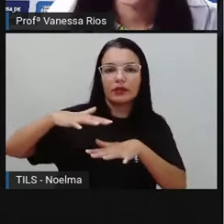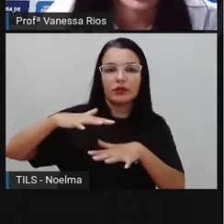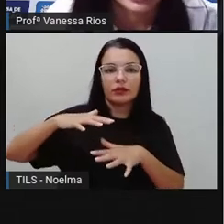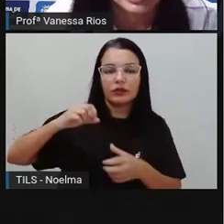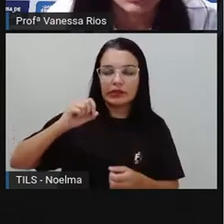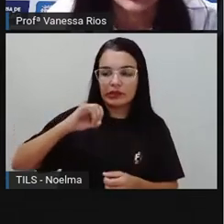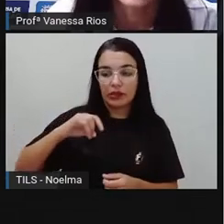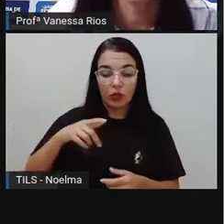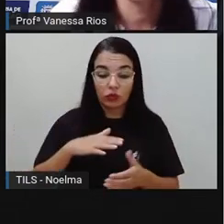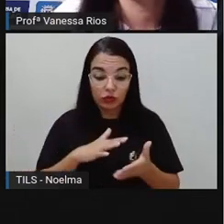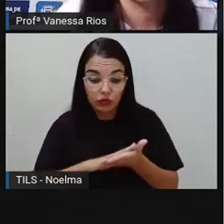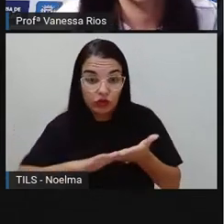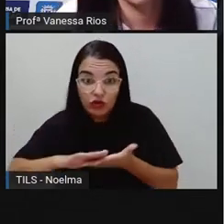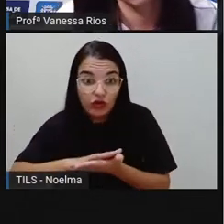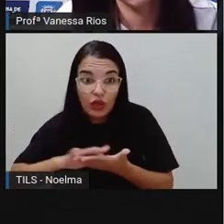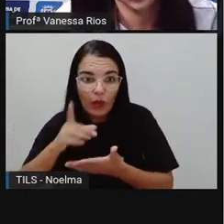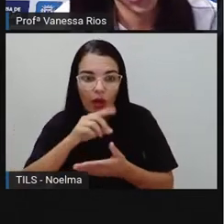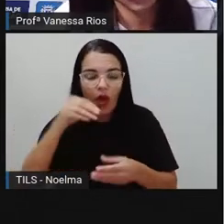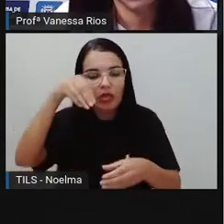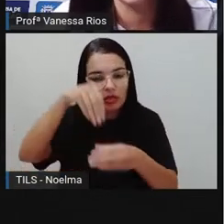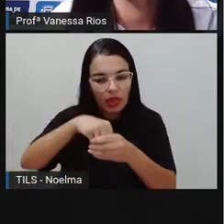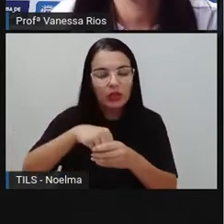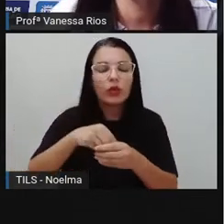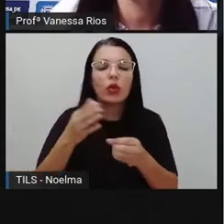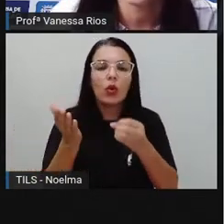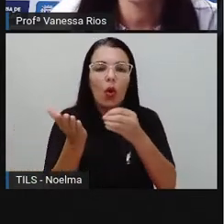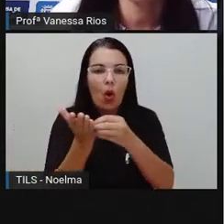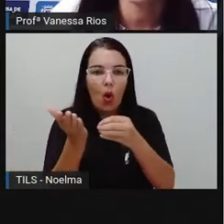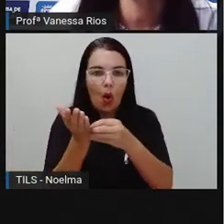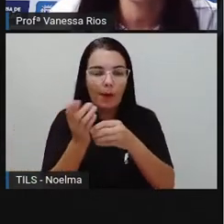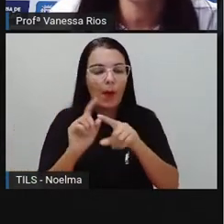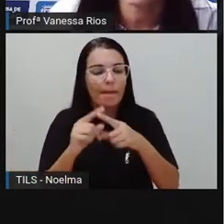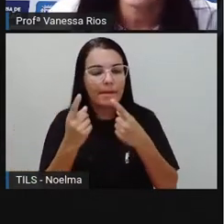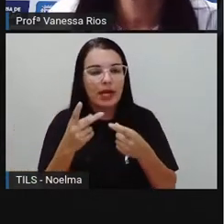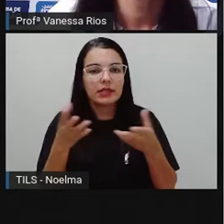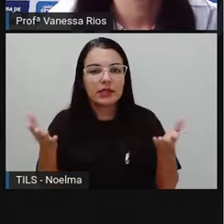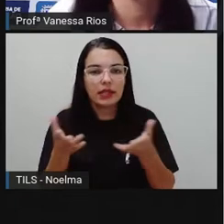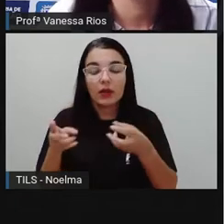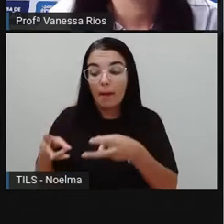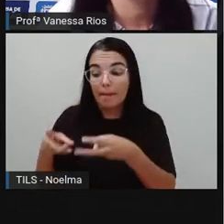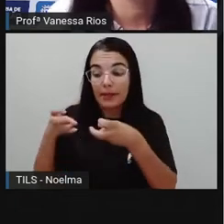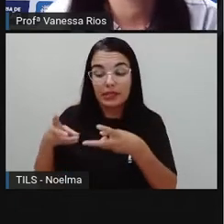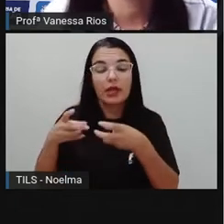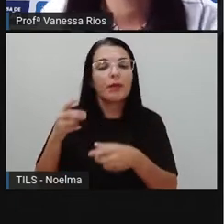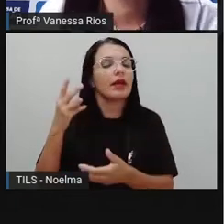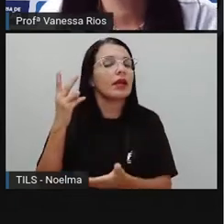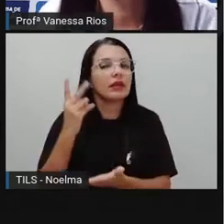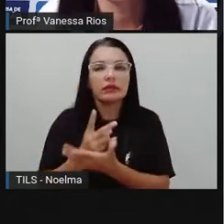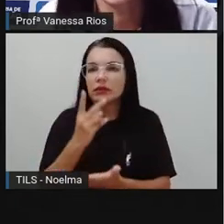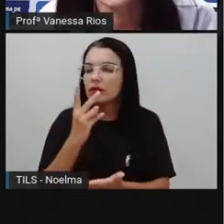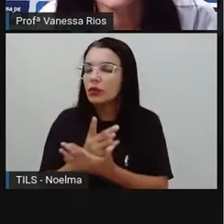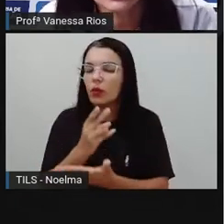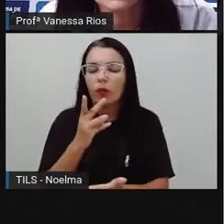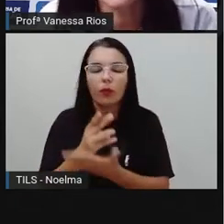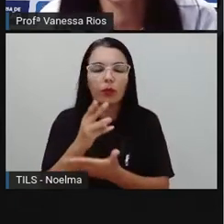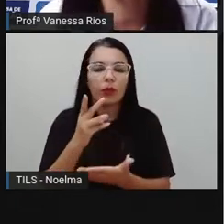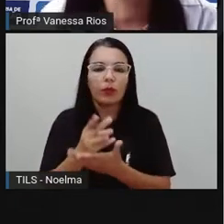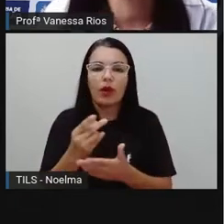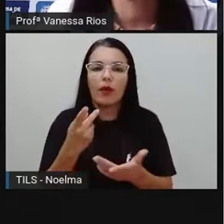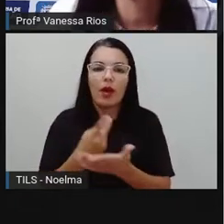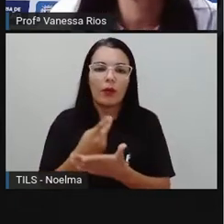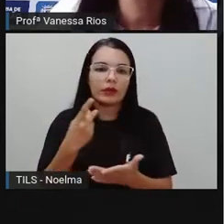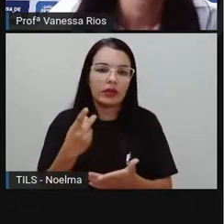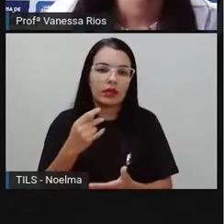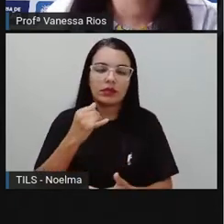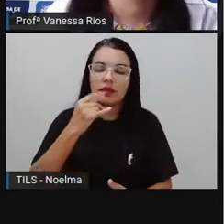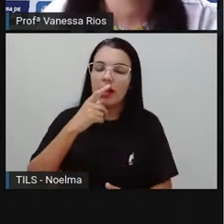não está jogada no chão, ela está dentro de um copo, mas a gente consegue perceber, né? As mesmas ações acontecendo aí